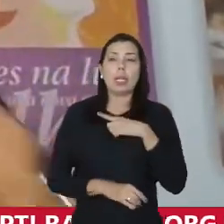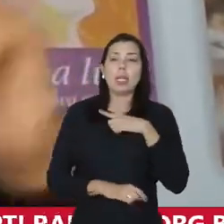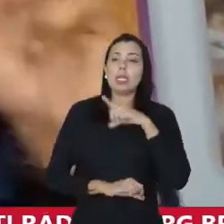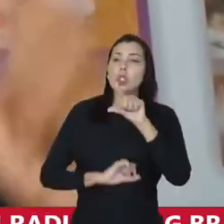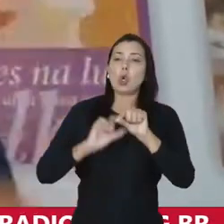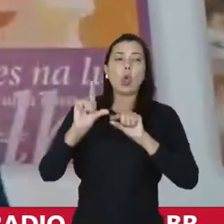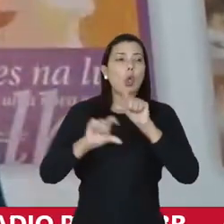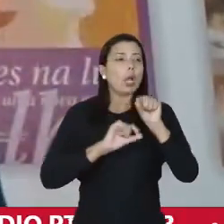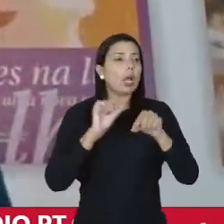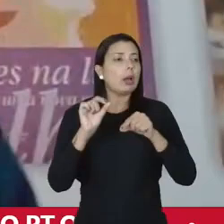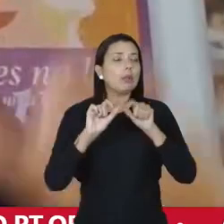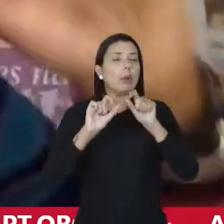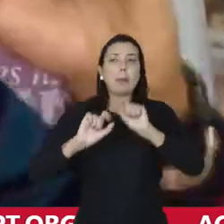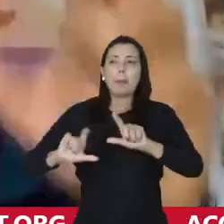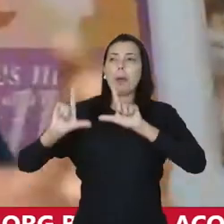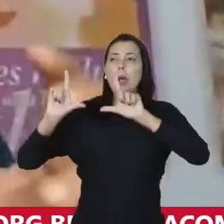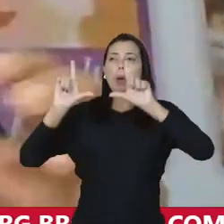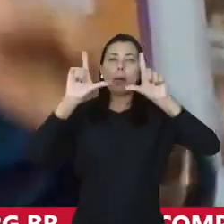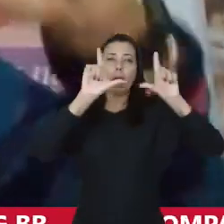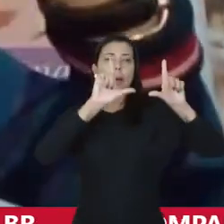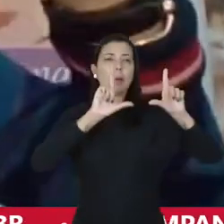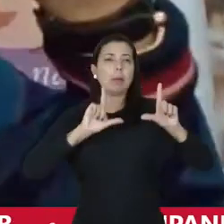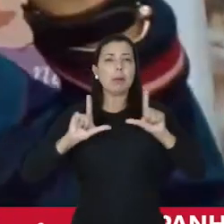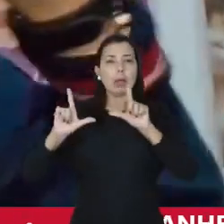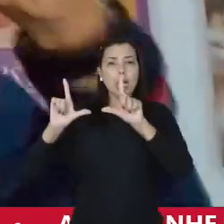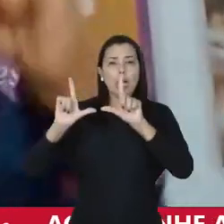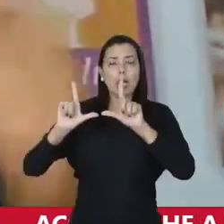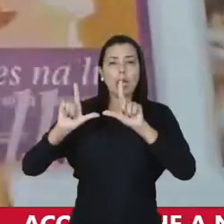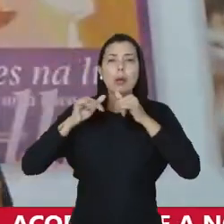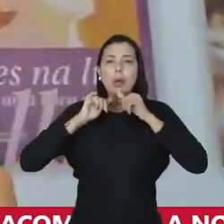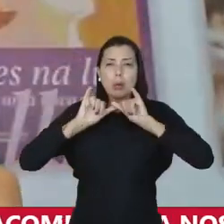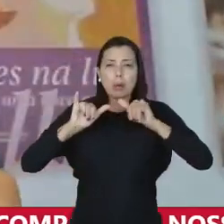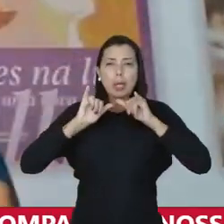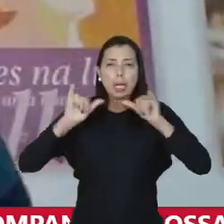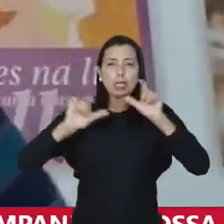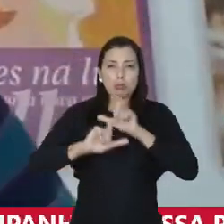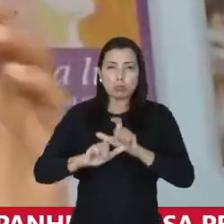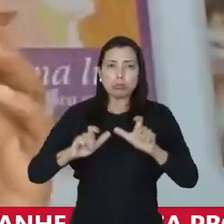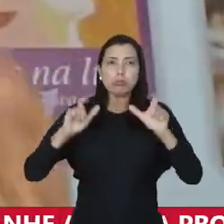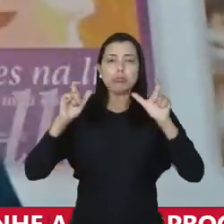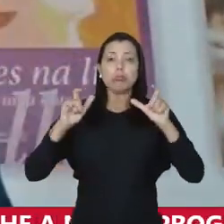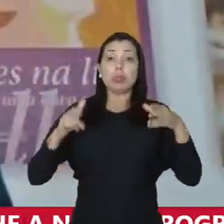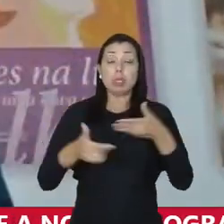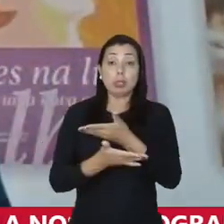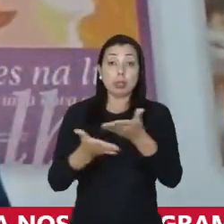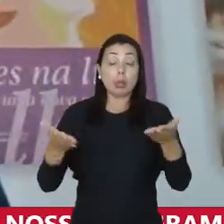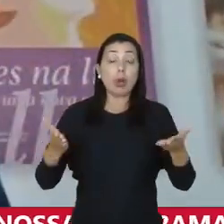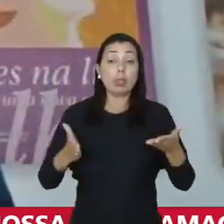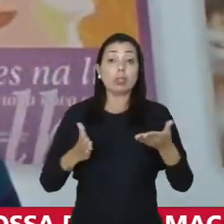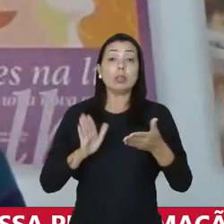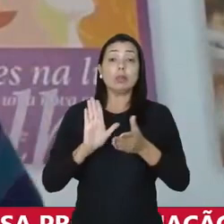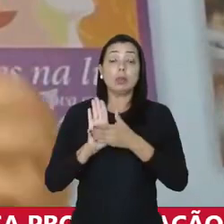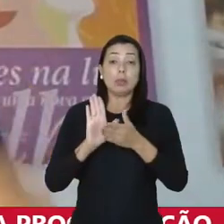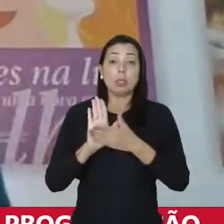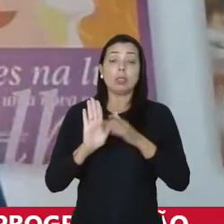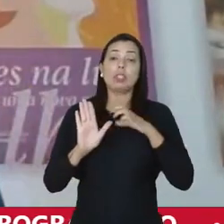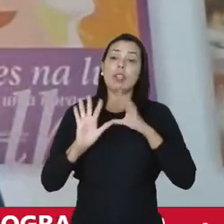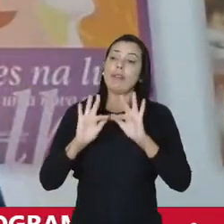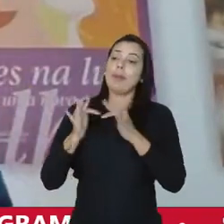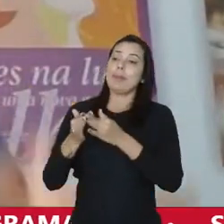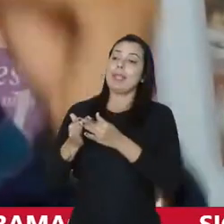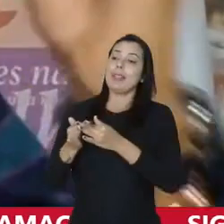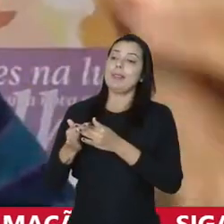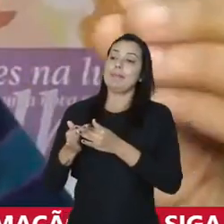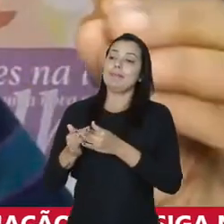colocavam um monte de outdoor em pena, propaganda bem grande. E todas essas propagandas tinham famílias